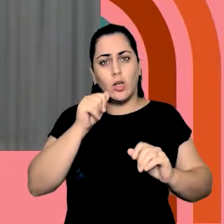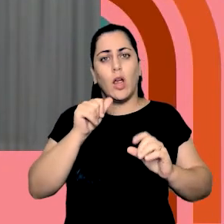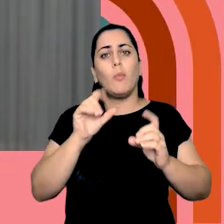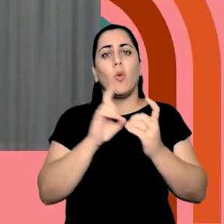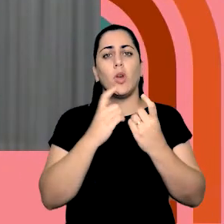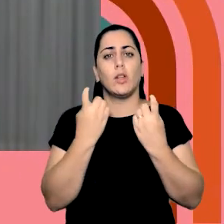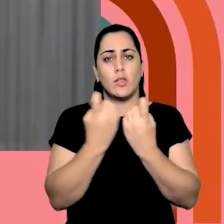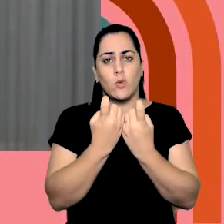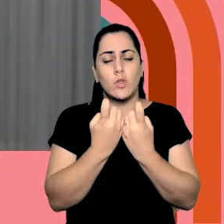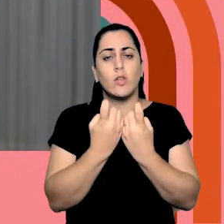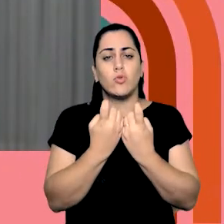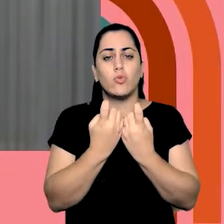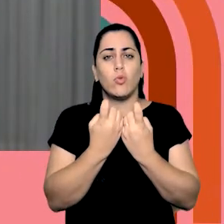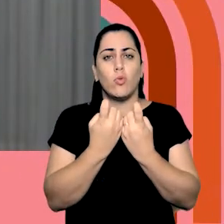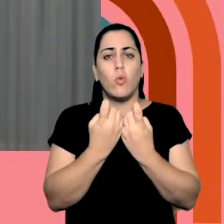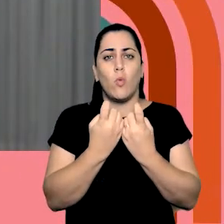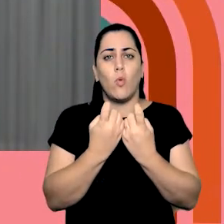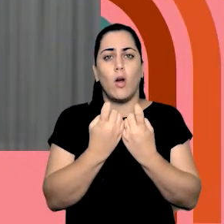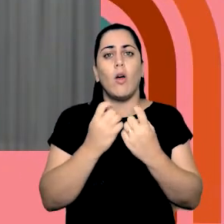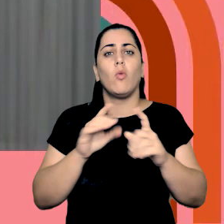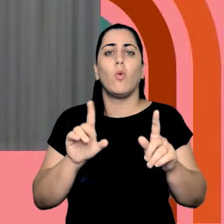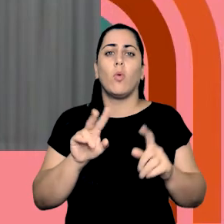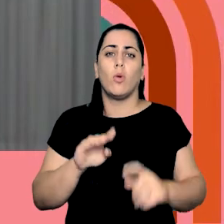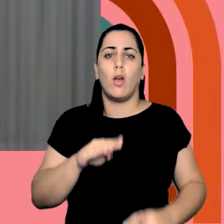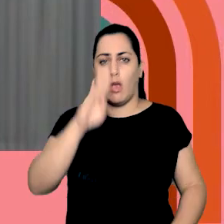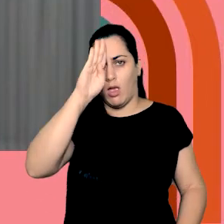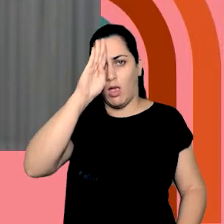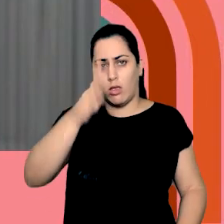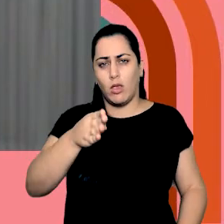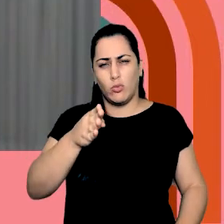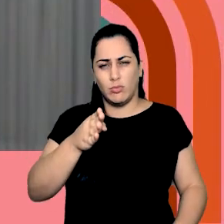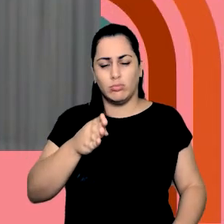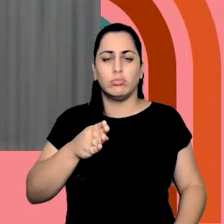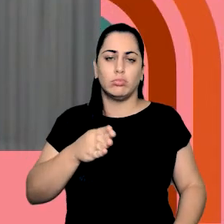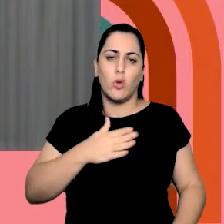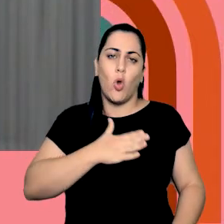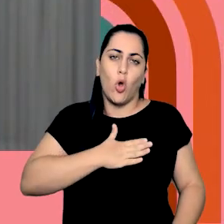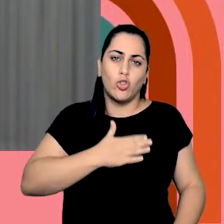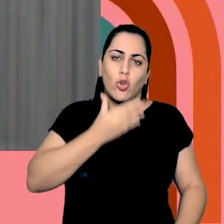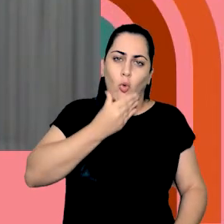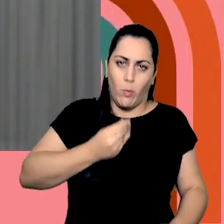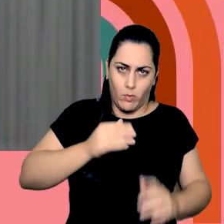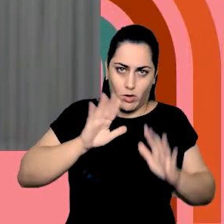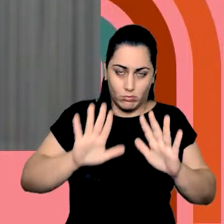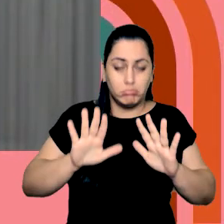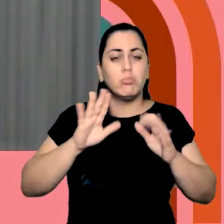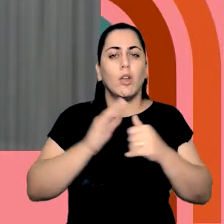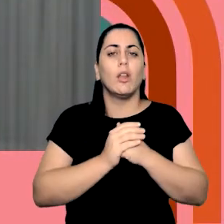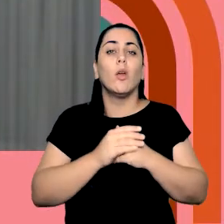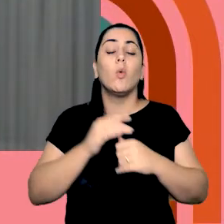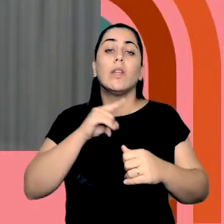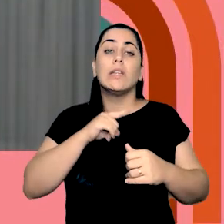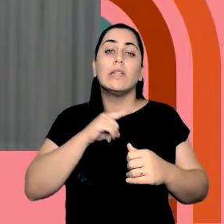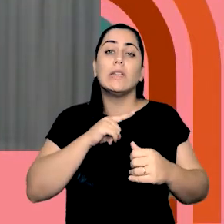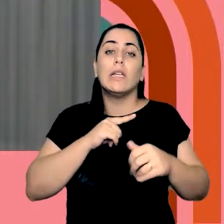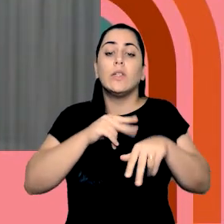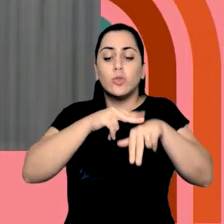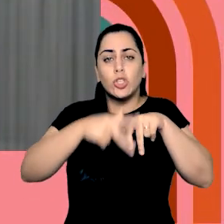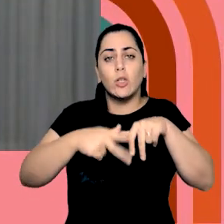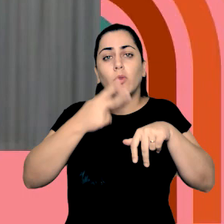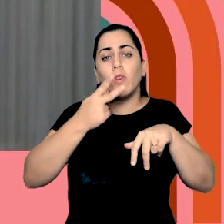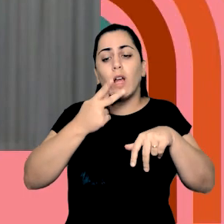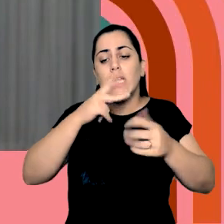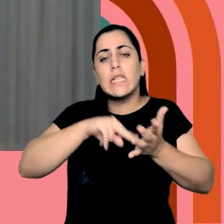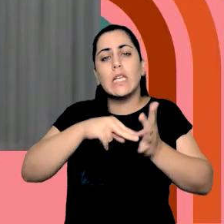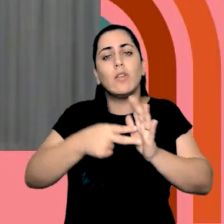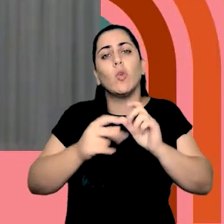sexual hétero, ou seja, gosta de homem. Então, a norma de gênero, ela traça um perfil do que é ser